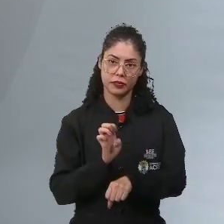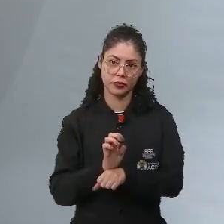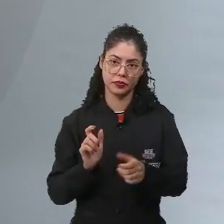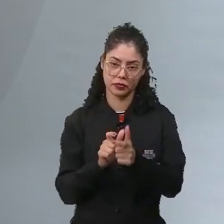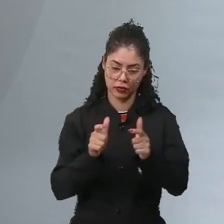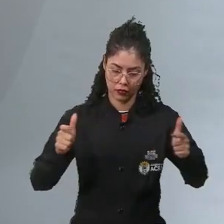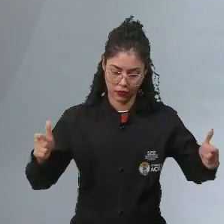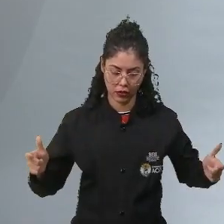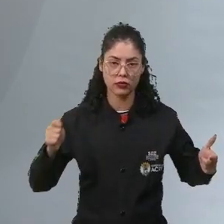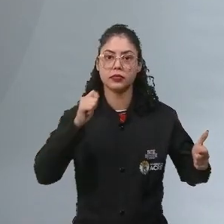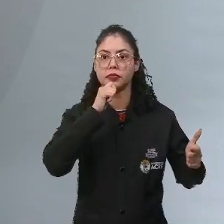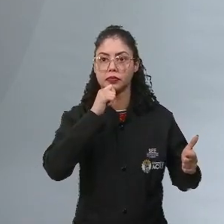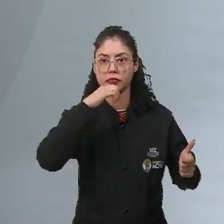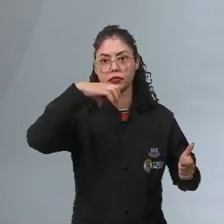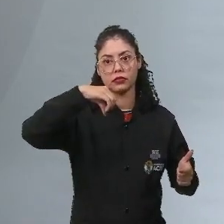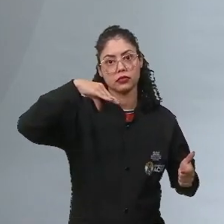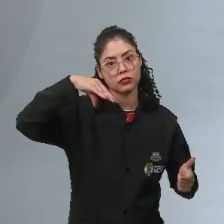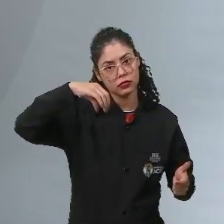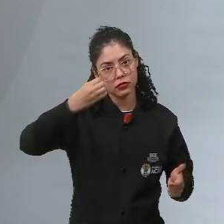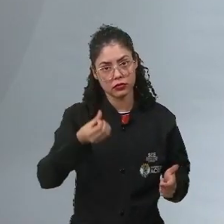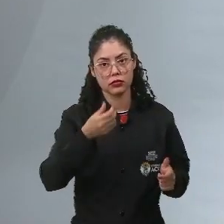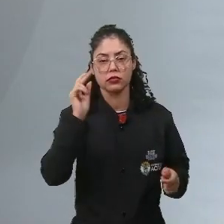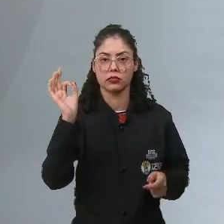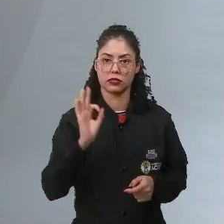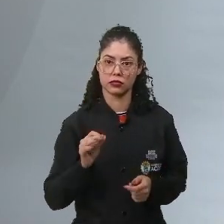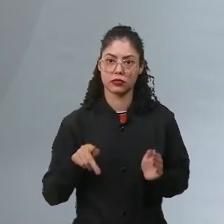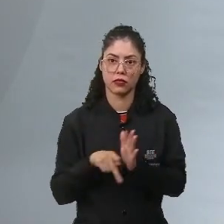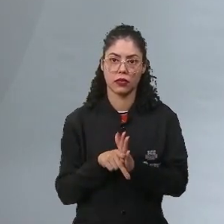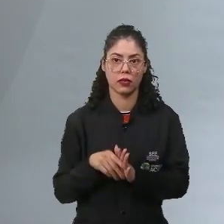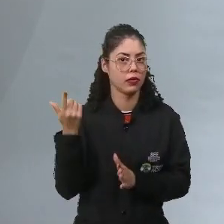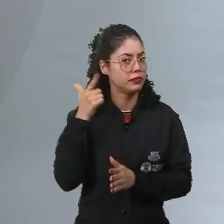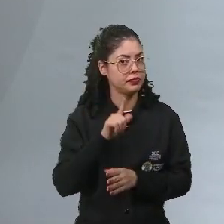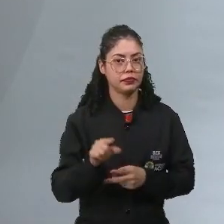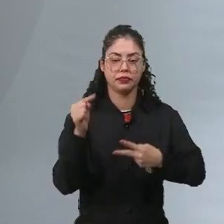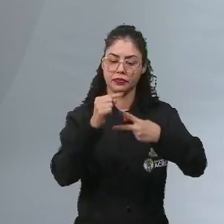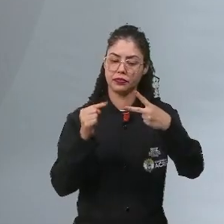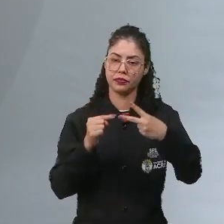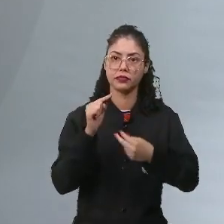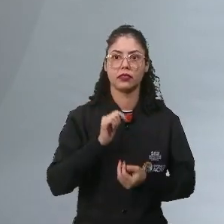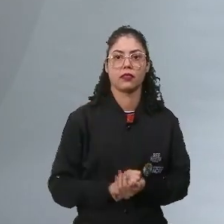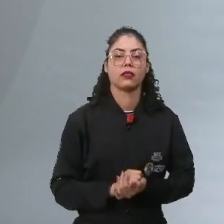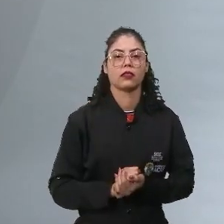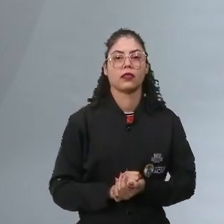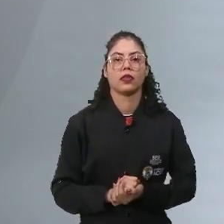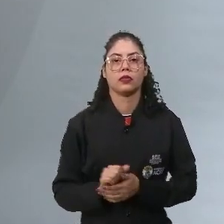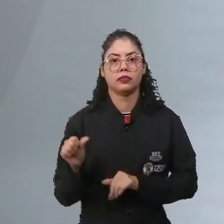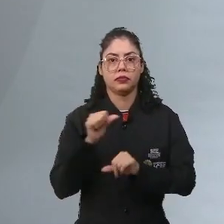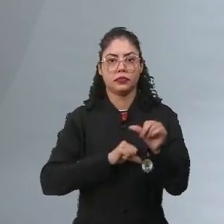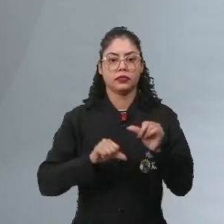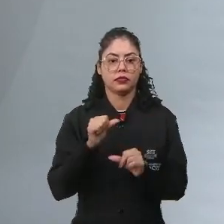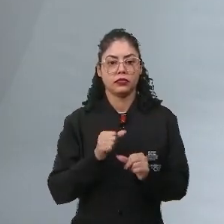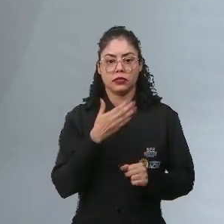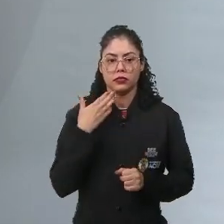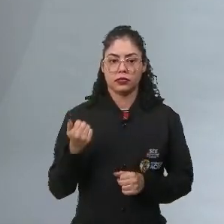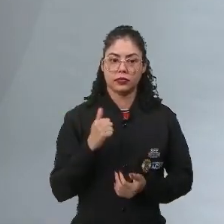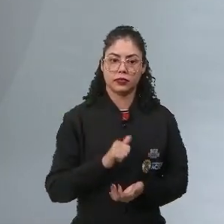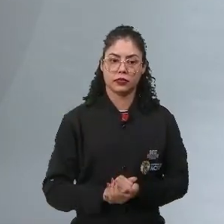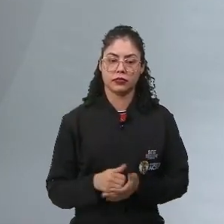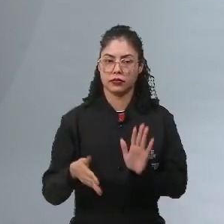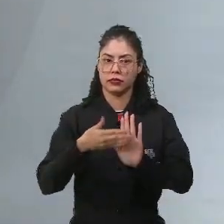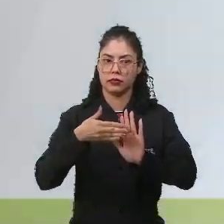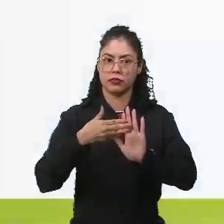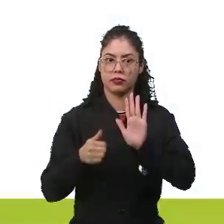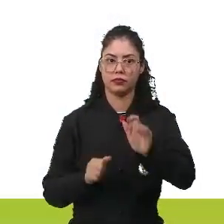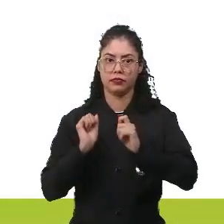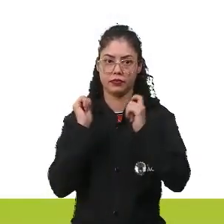em maior número, porque 96% da população, não conseguia vencer ou ganhar nenhuma dessas mudanças, nenhuma dessas melhorias propostas